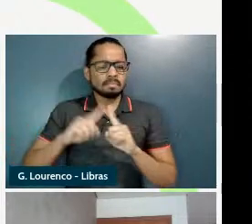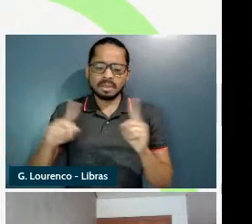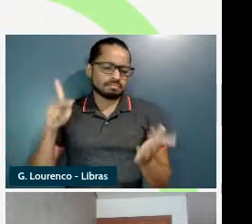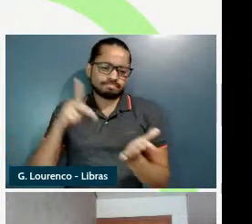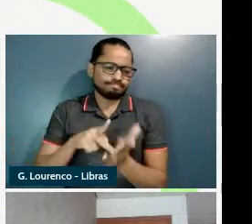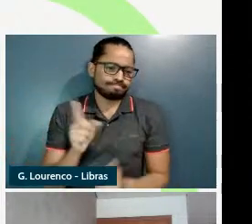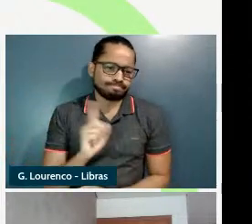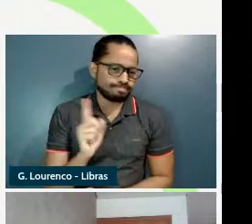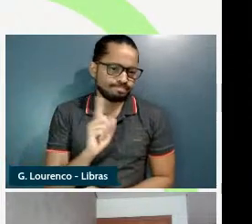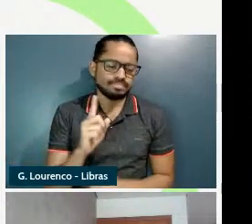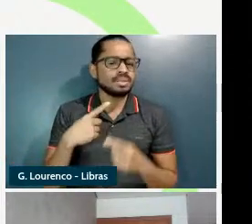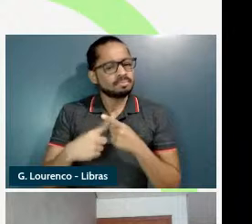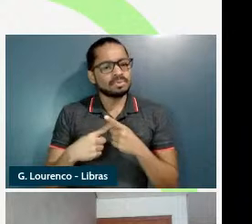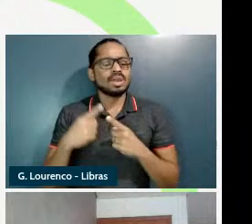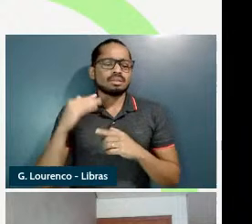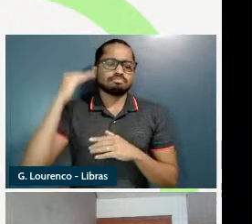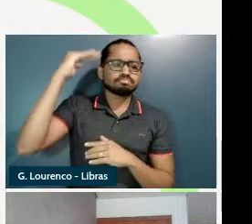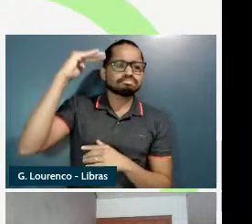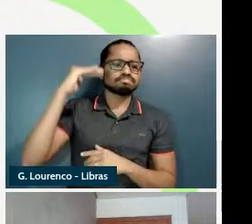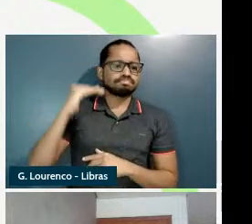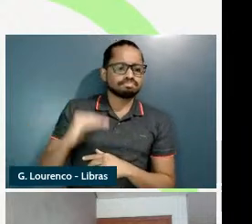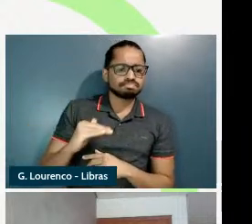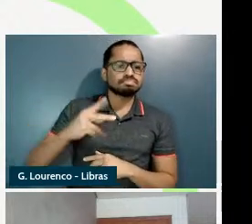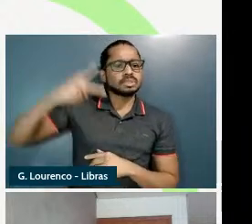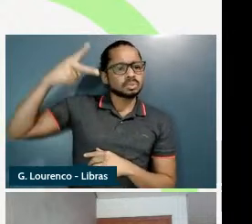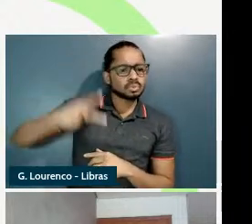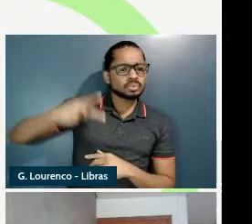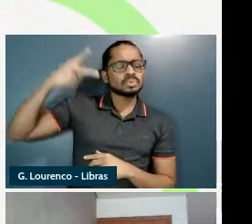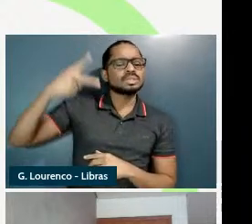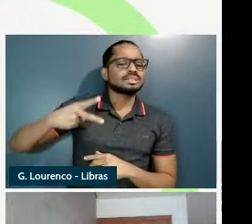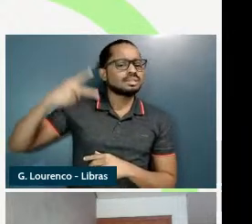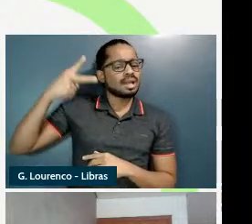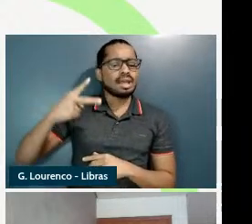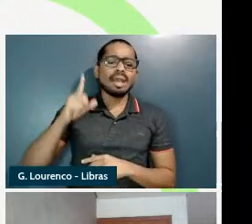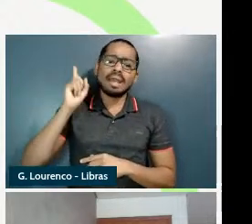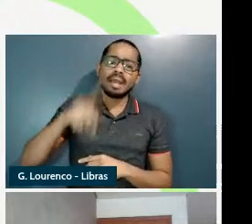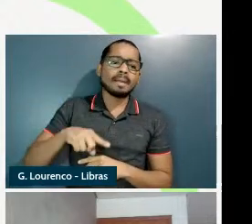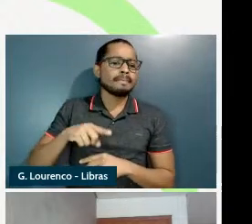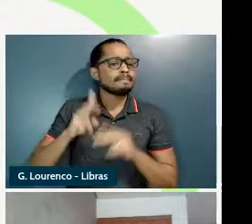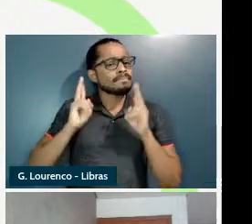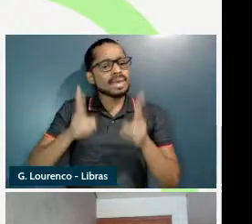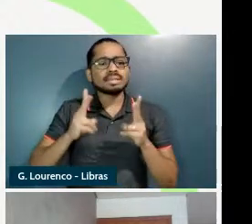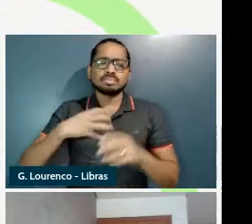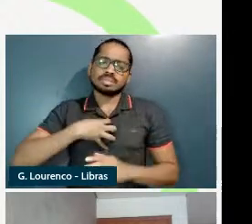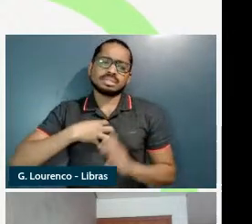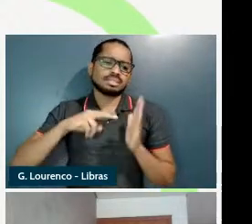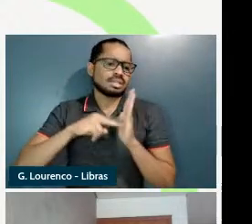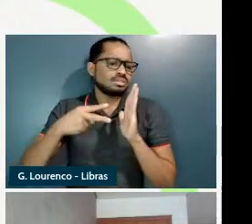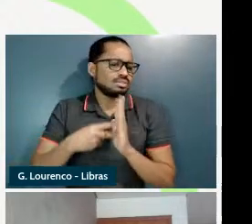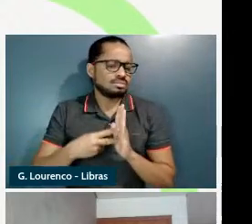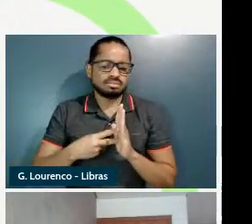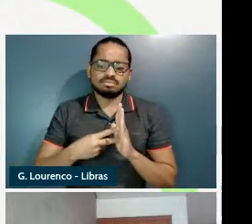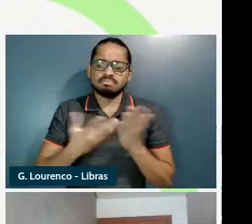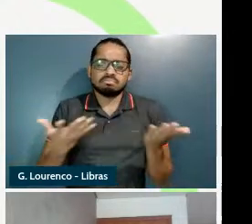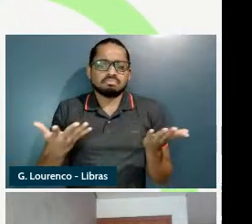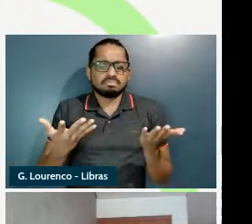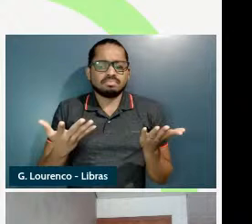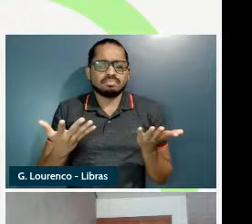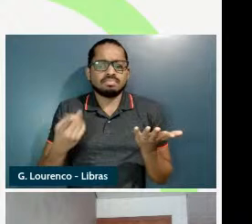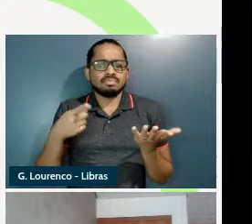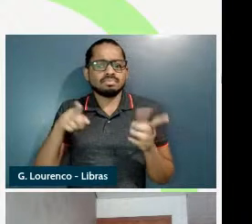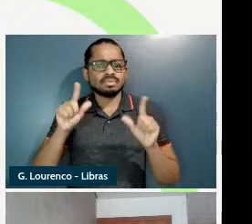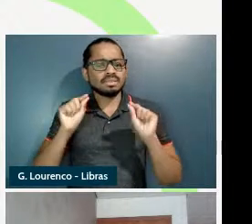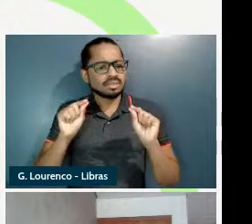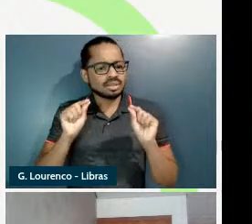duas sentenças na forma básica e na forma alternada apresenta o mesmo sentido então eu proponho que ocorre um